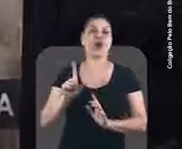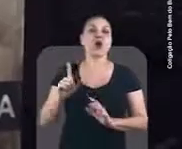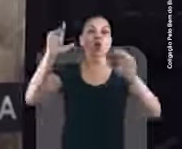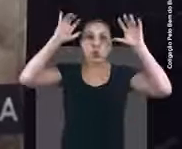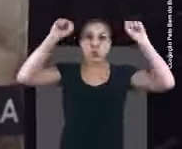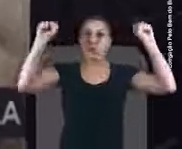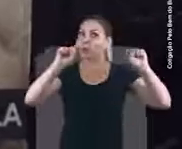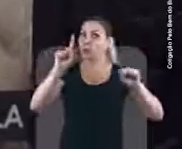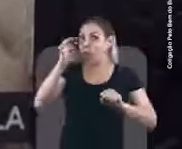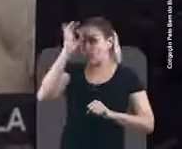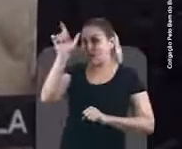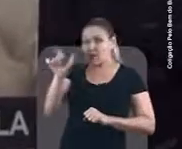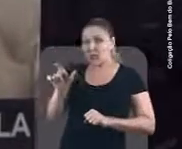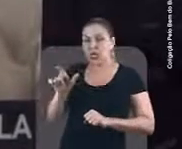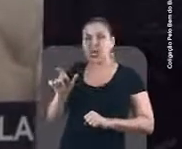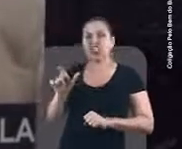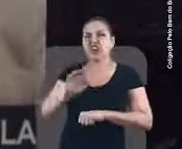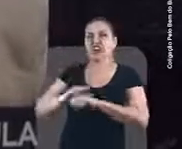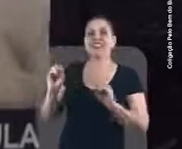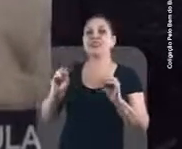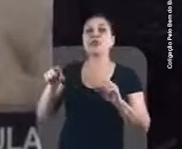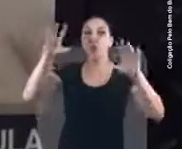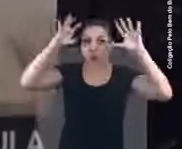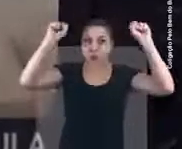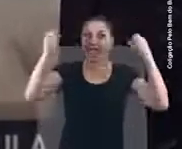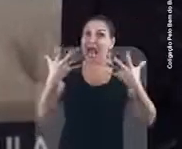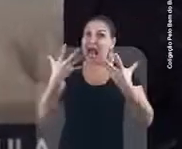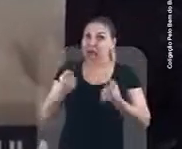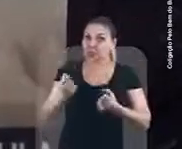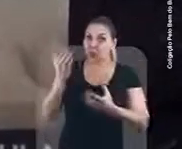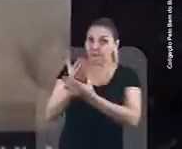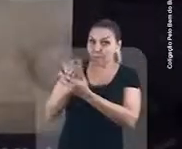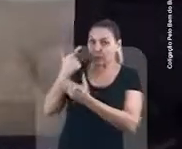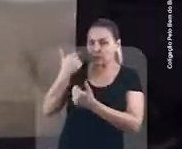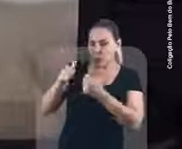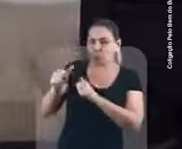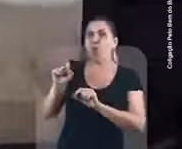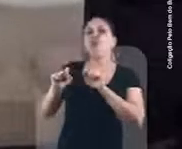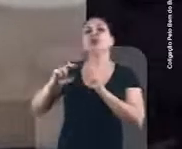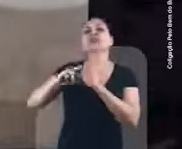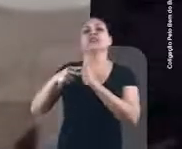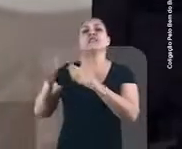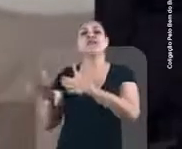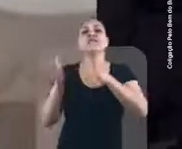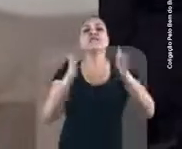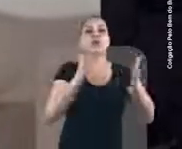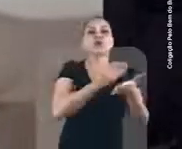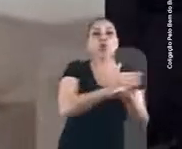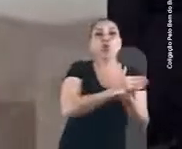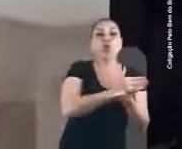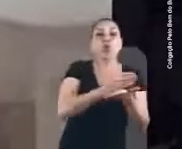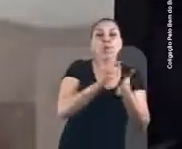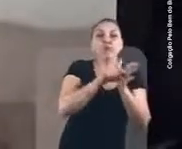inocentou. O Supremo acentou a nulidade dos processos de crime, o que implica o retorno